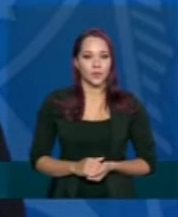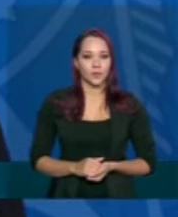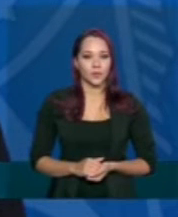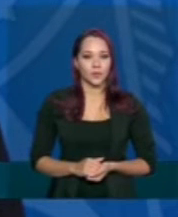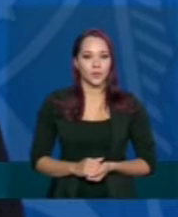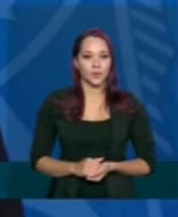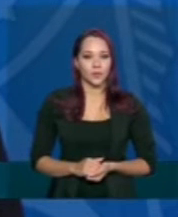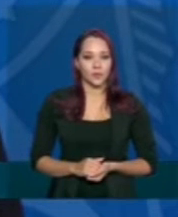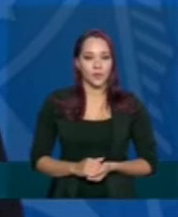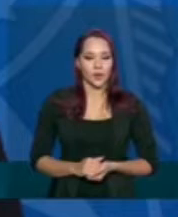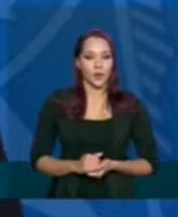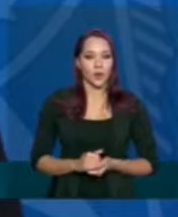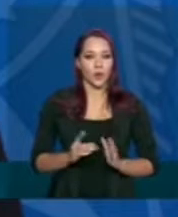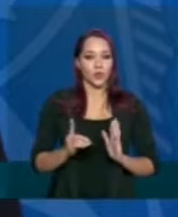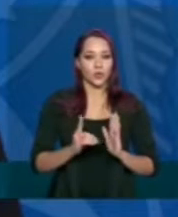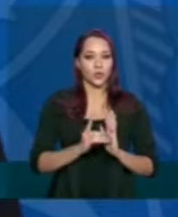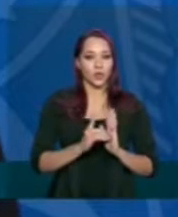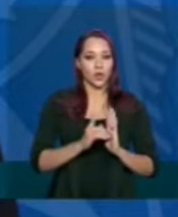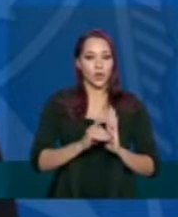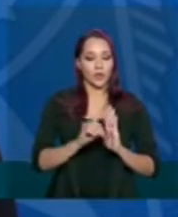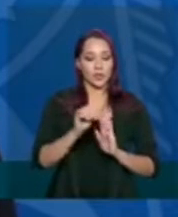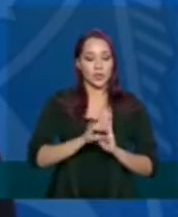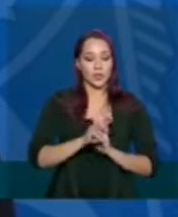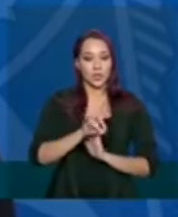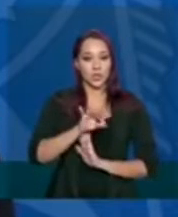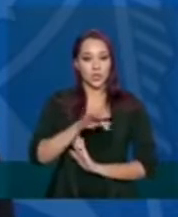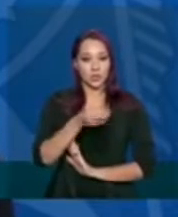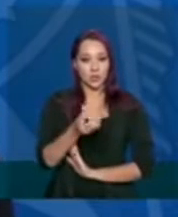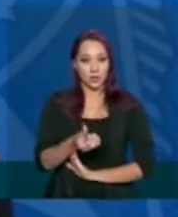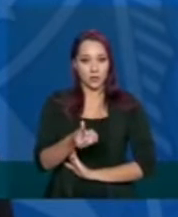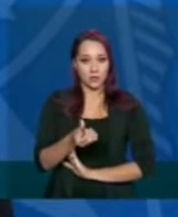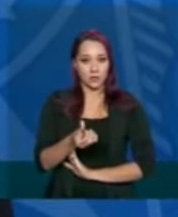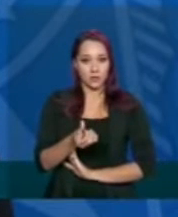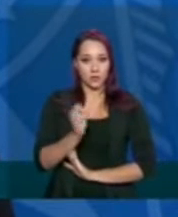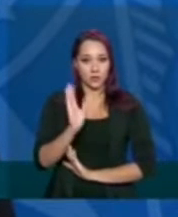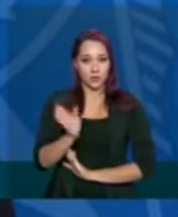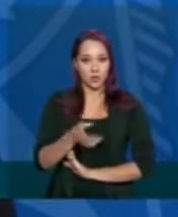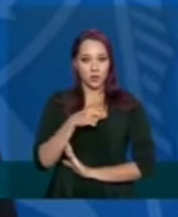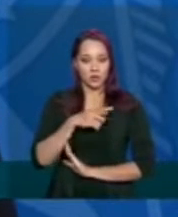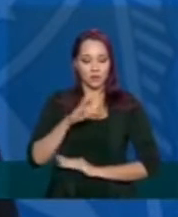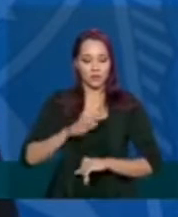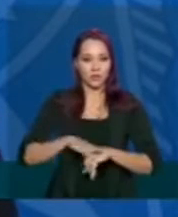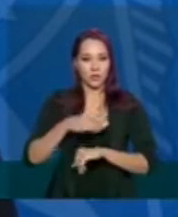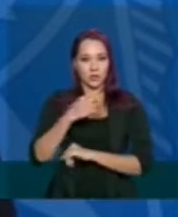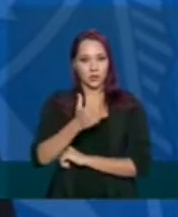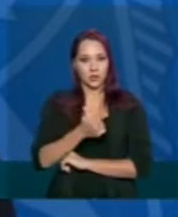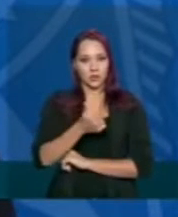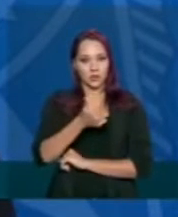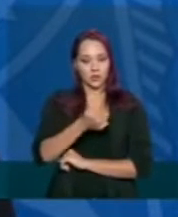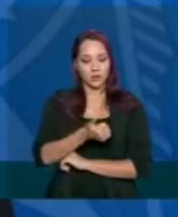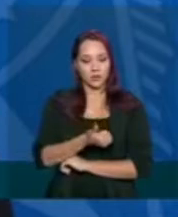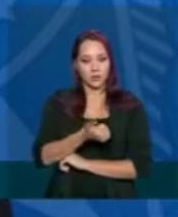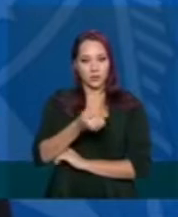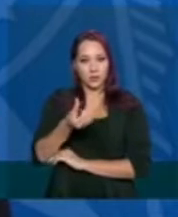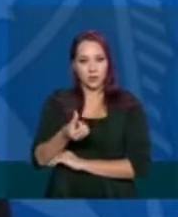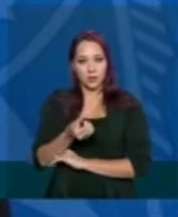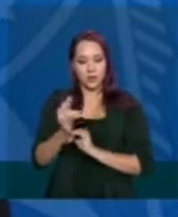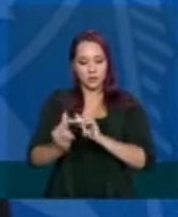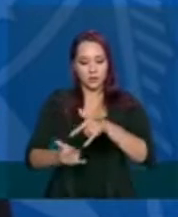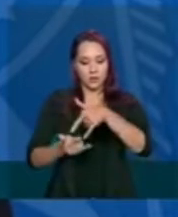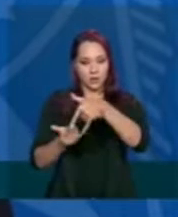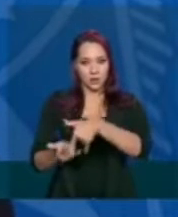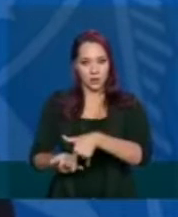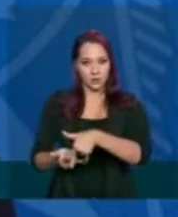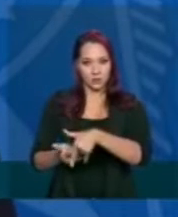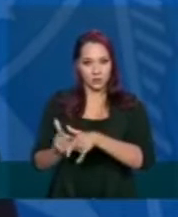No diário oficial do dia 6, nós tivemos mais 116 leitos publicados